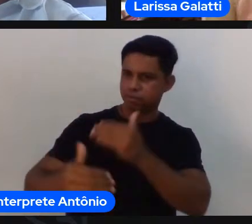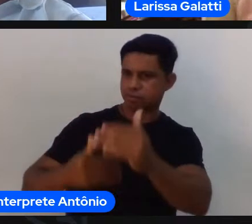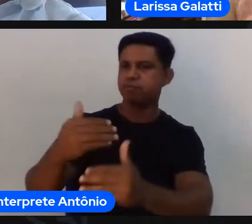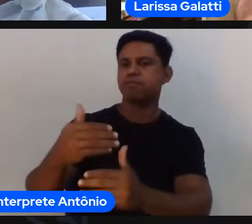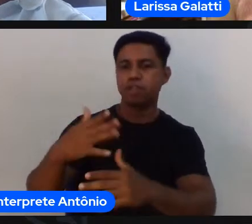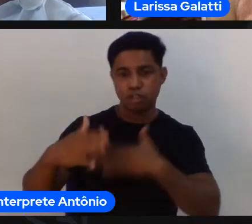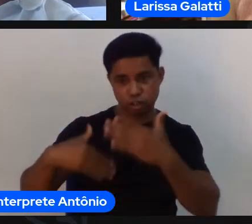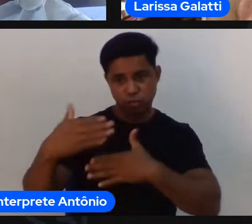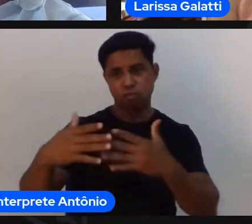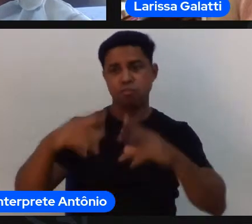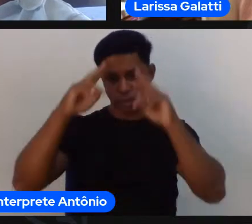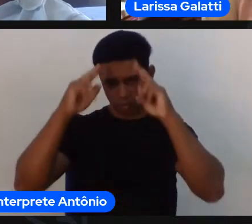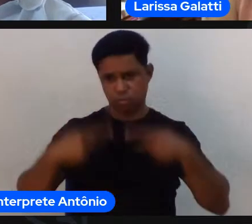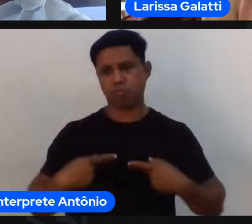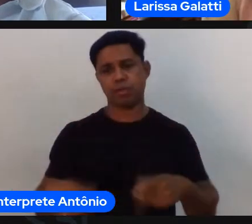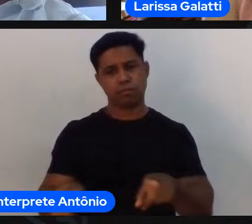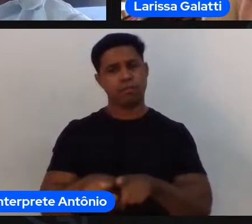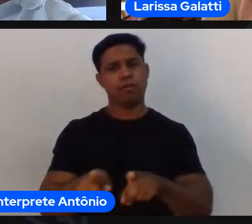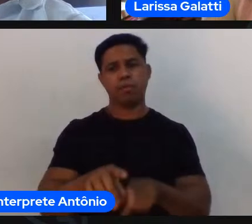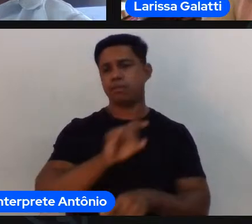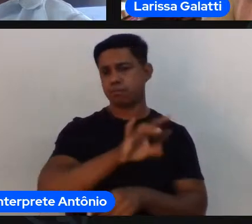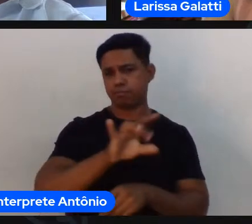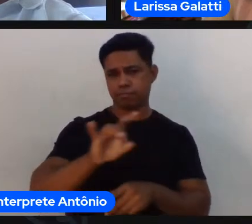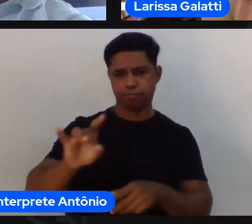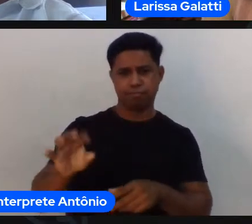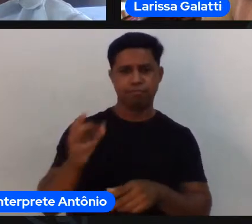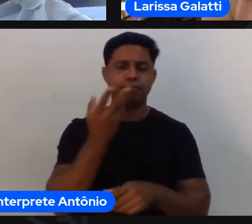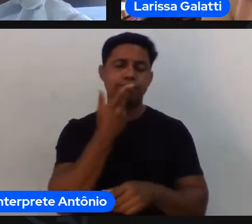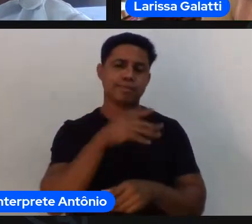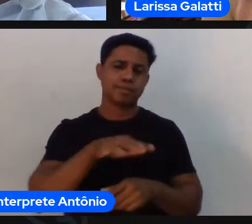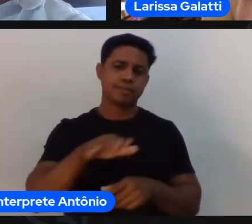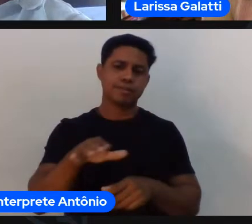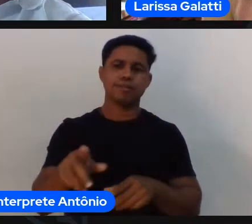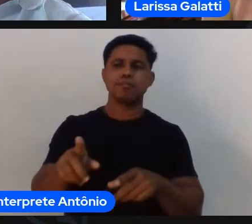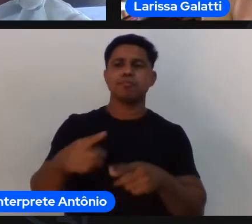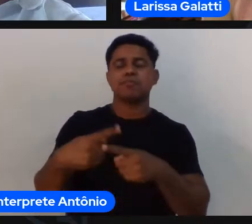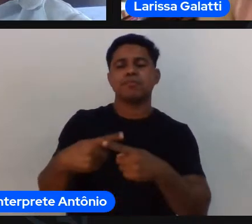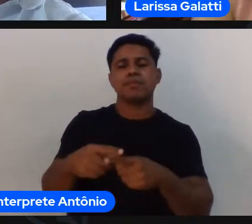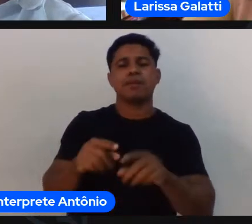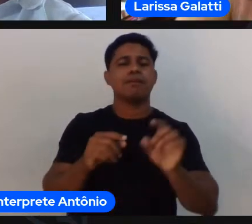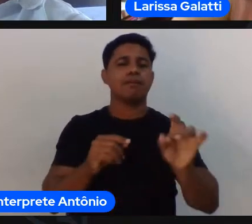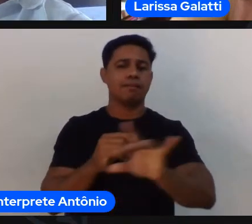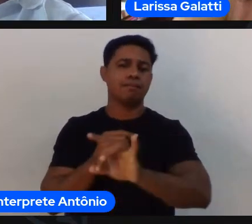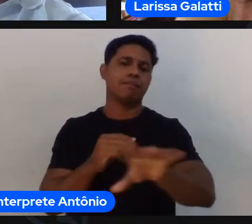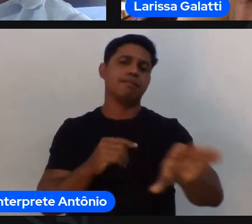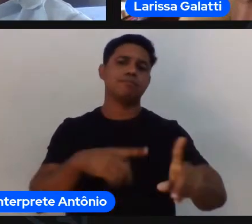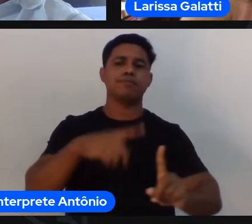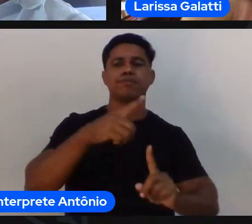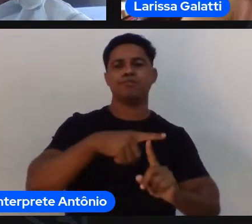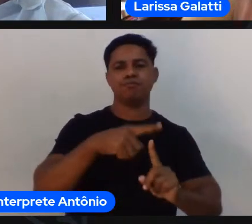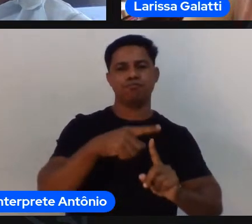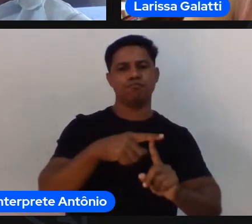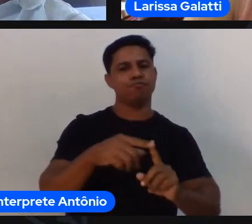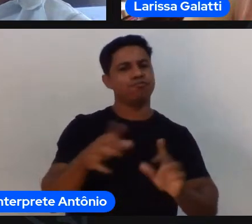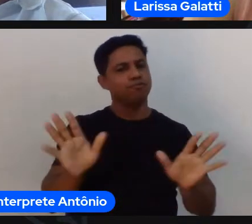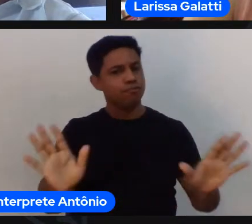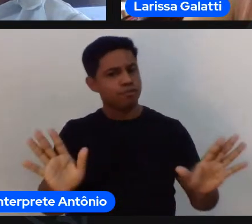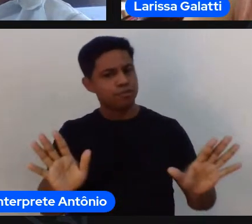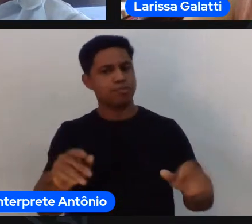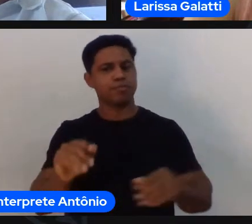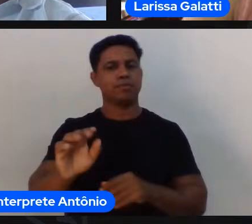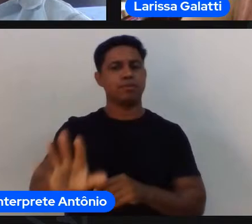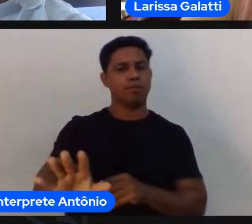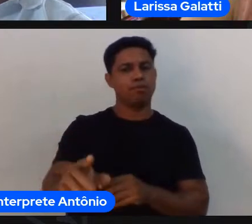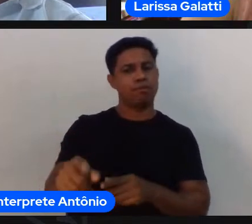fazer pra todos e nem todos estão na condição de atingir determinados níveis né então não se trata de negar o talento mas se trata de